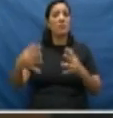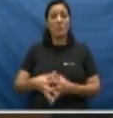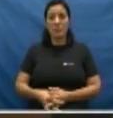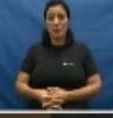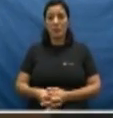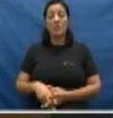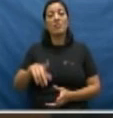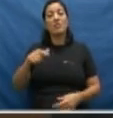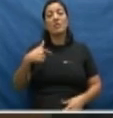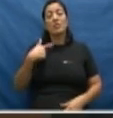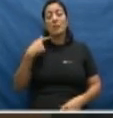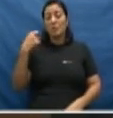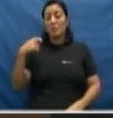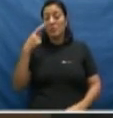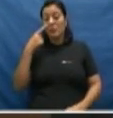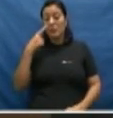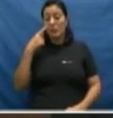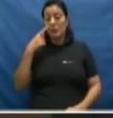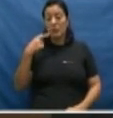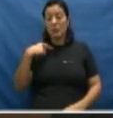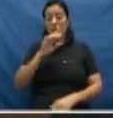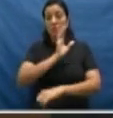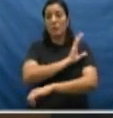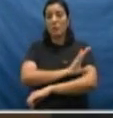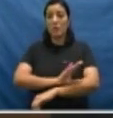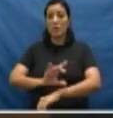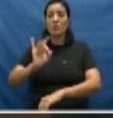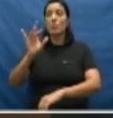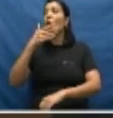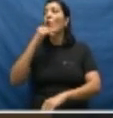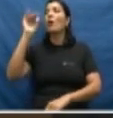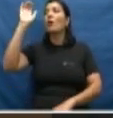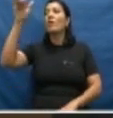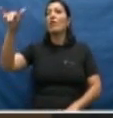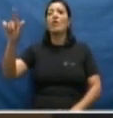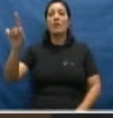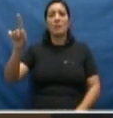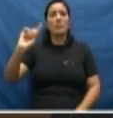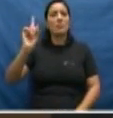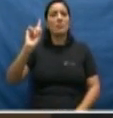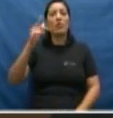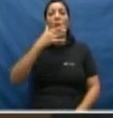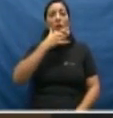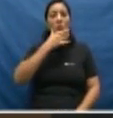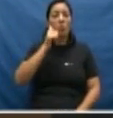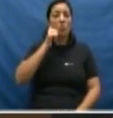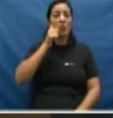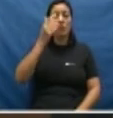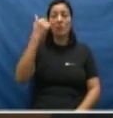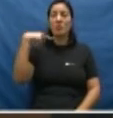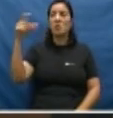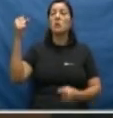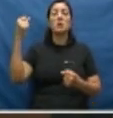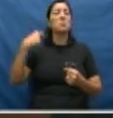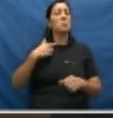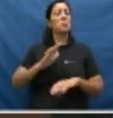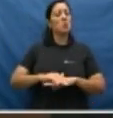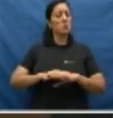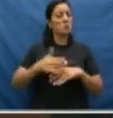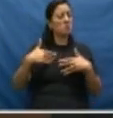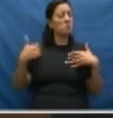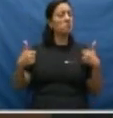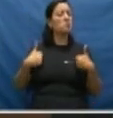E é esta questão que nós temos que ver também. A questão cultural não é só masculina. Do machismo, do mando, do poder, daquele que tem